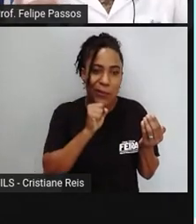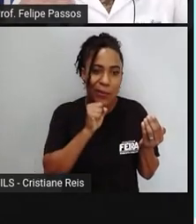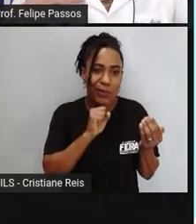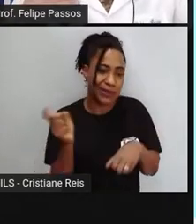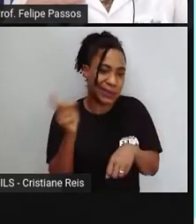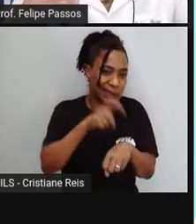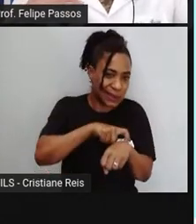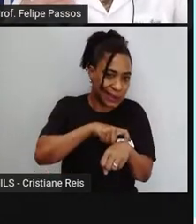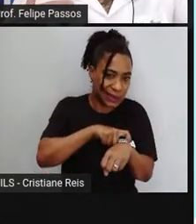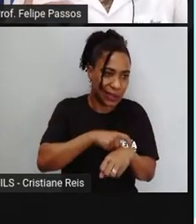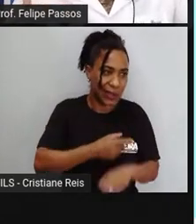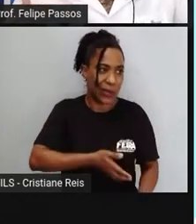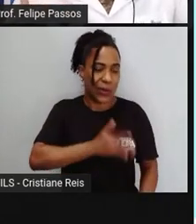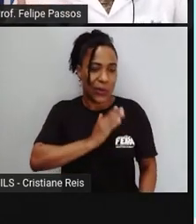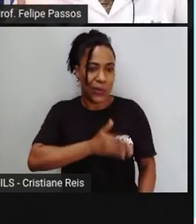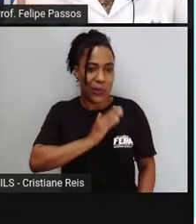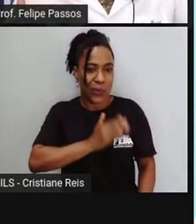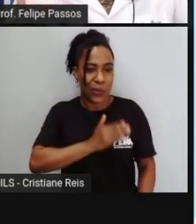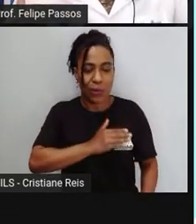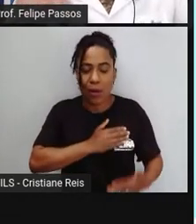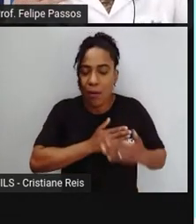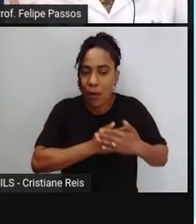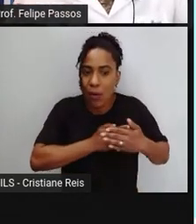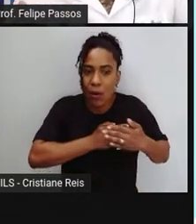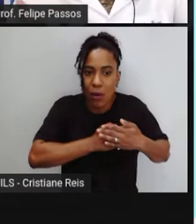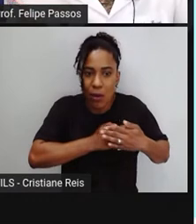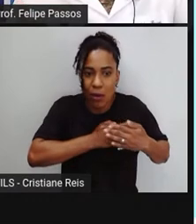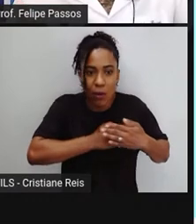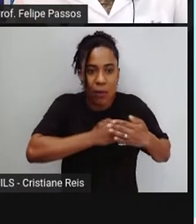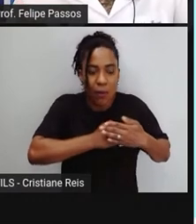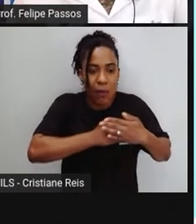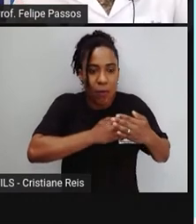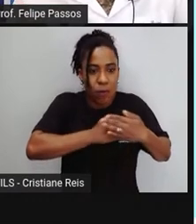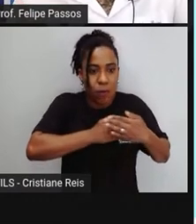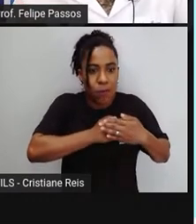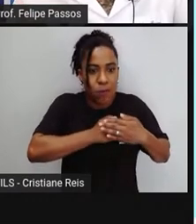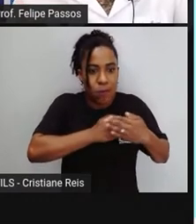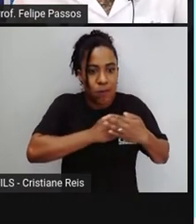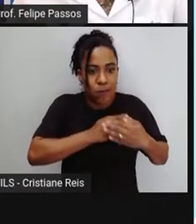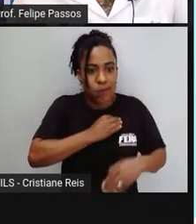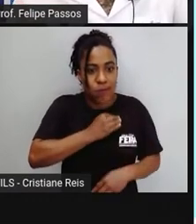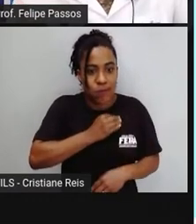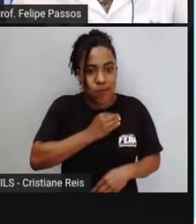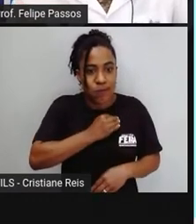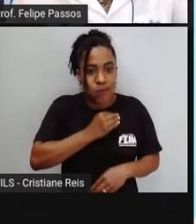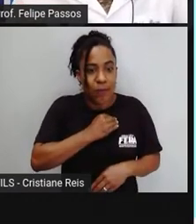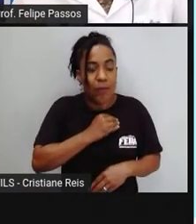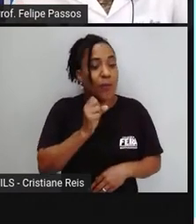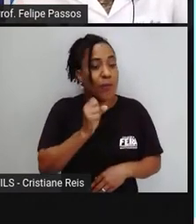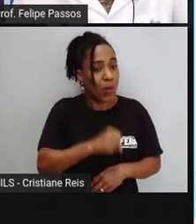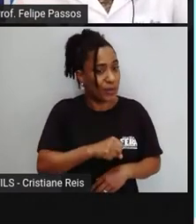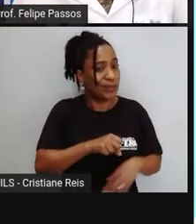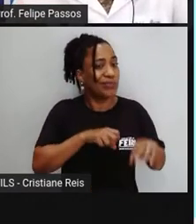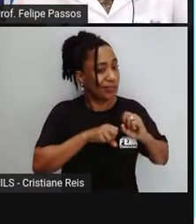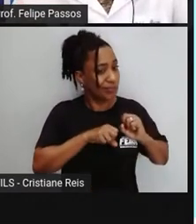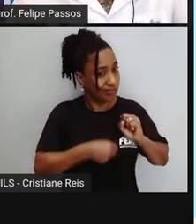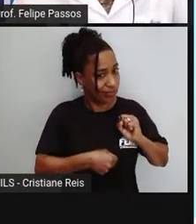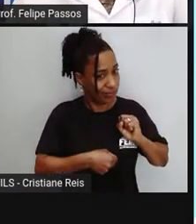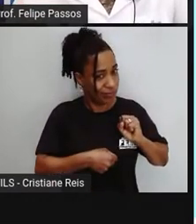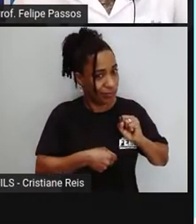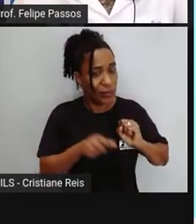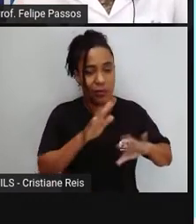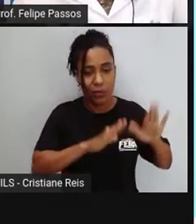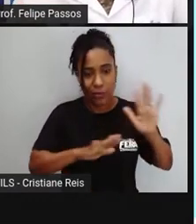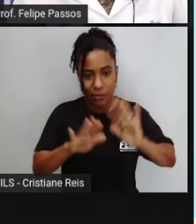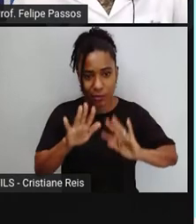Porque como ele causa uma aceleração no coração, o coração pode sofrer nesse sentido. Mas assim, é bom a gente ficar atento,